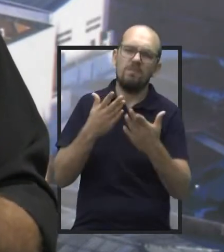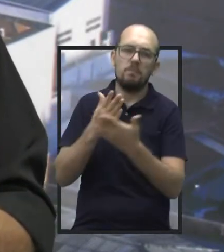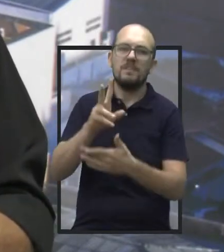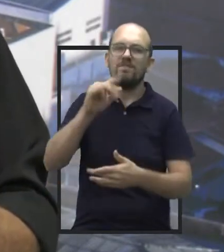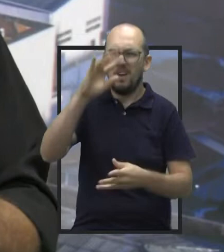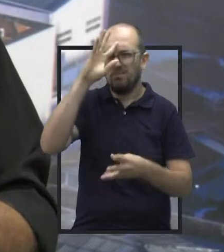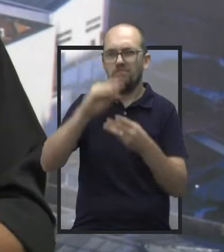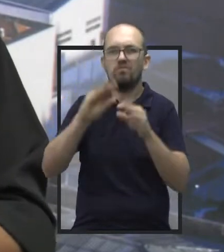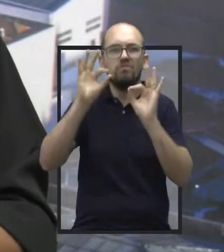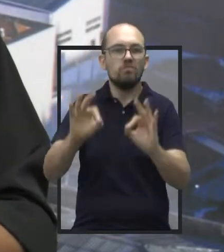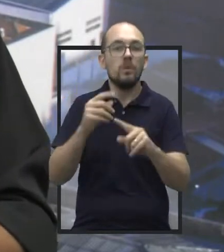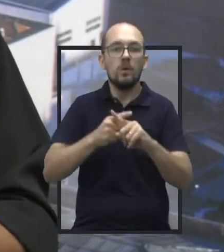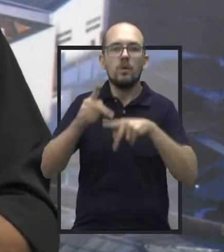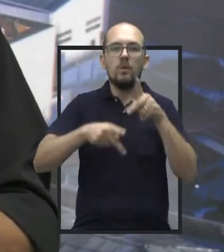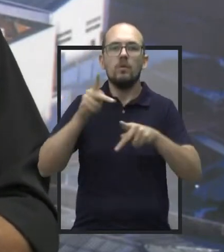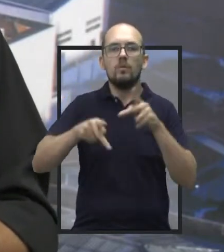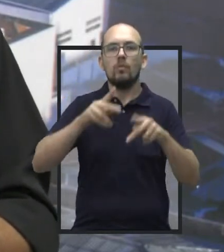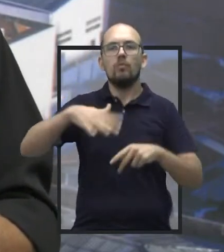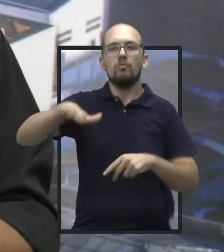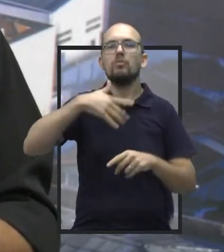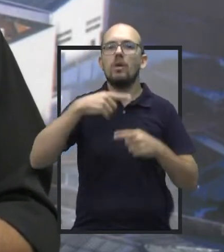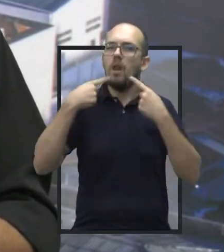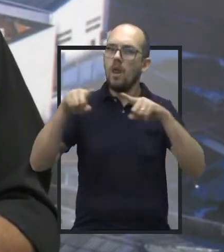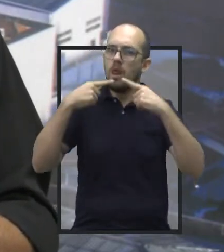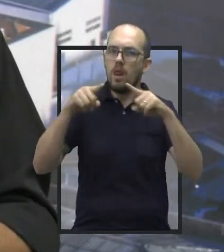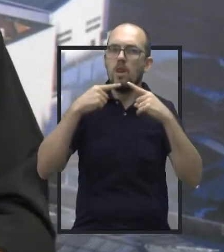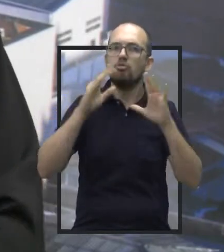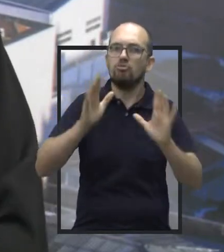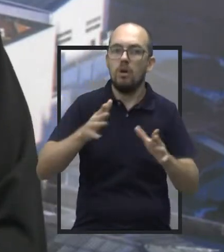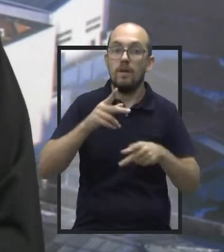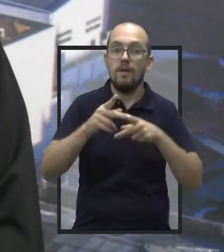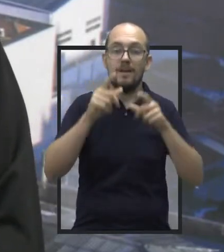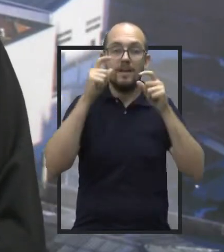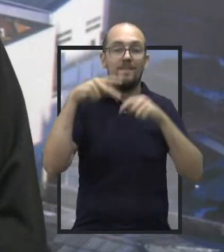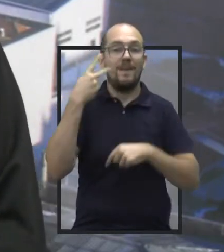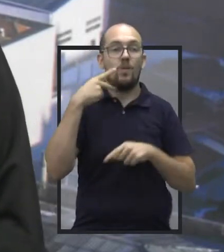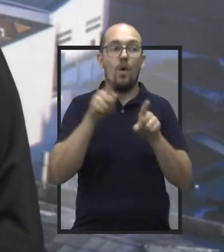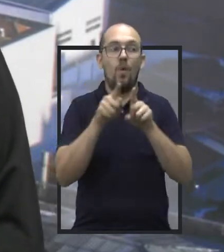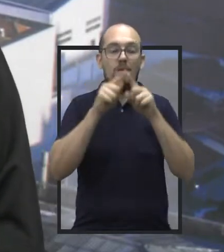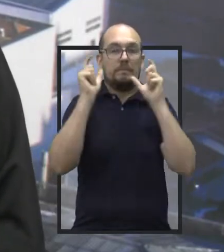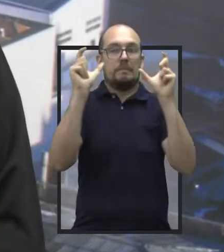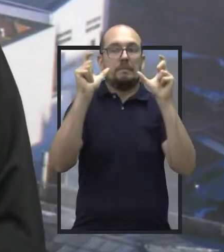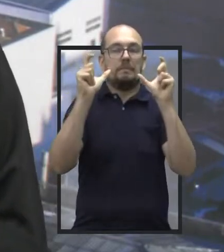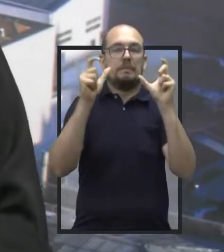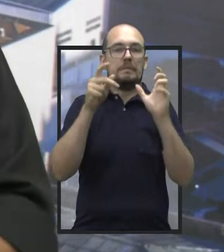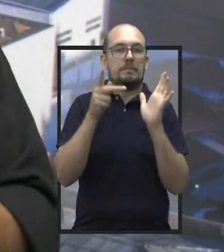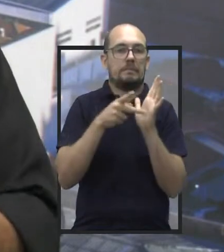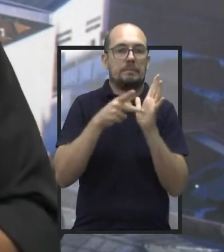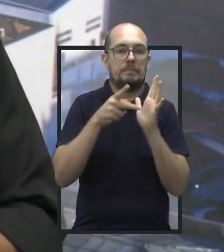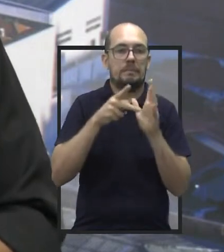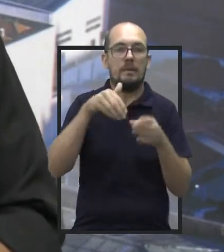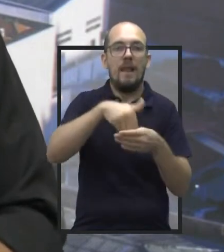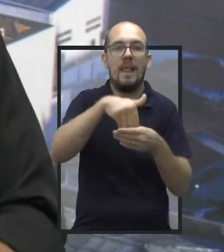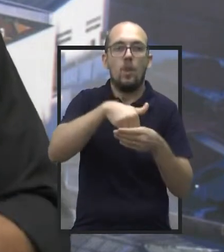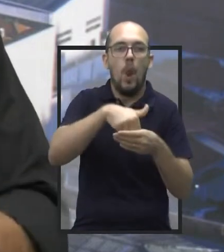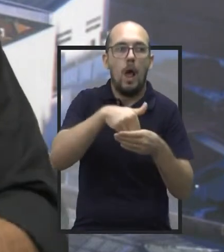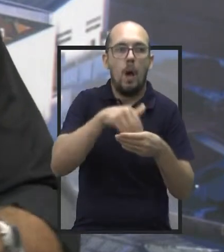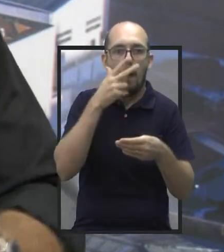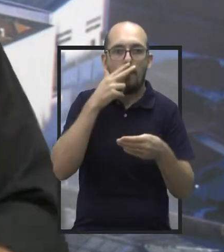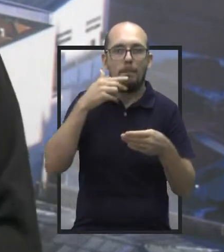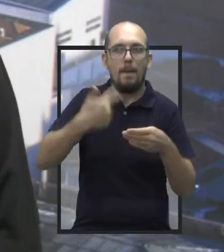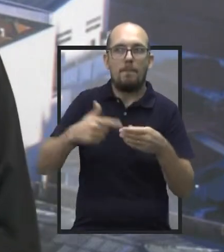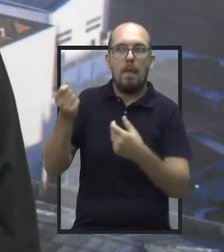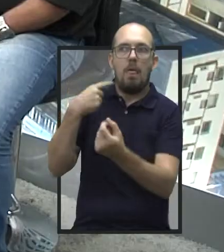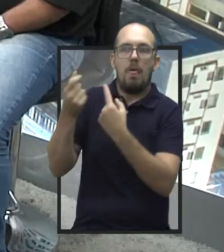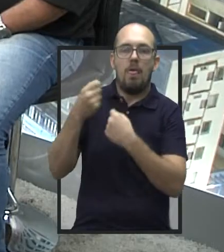os vereadores estão vendo aquilo que a população está falando aí fora. E para eles não é interessante, em ano eleitoral, ser falado mais ainda do que já